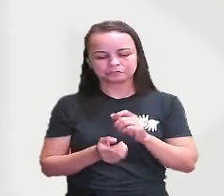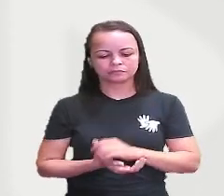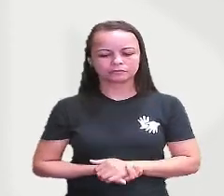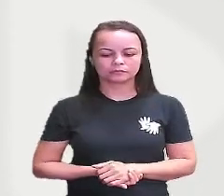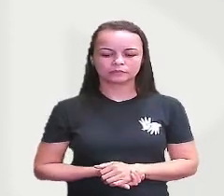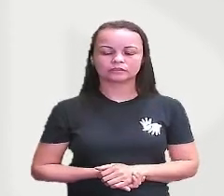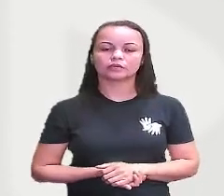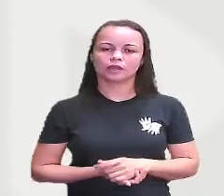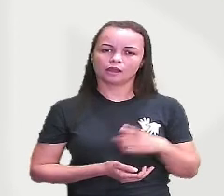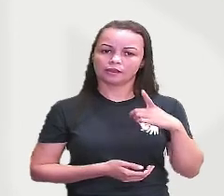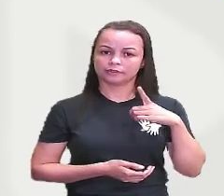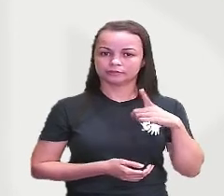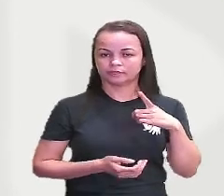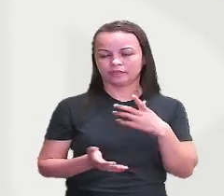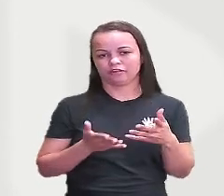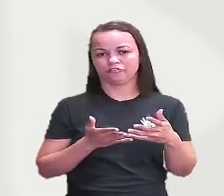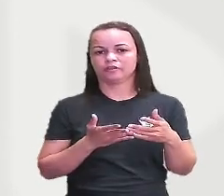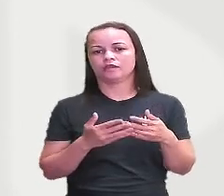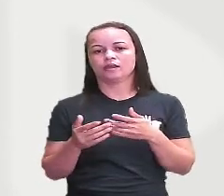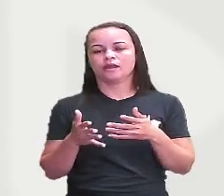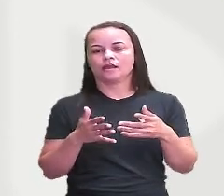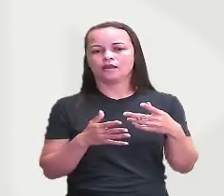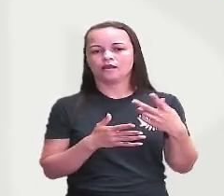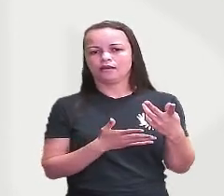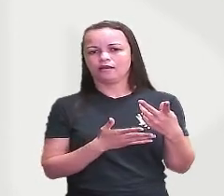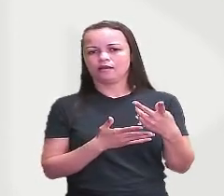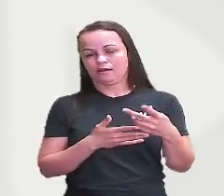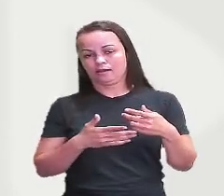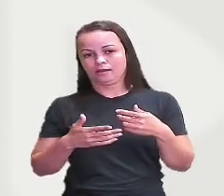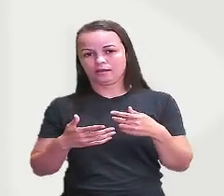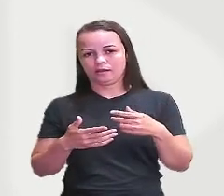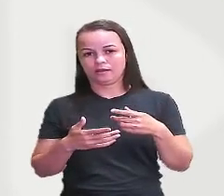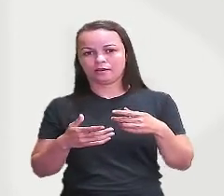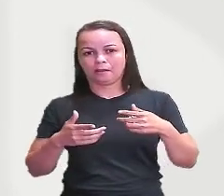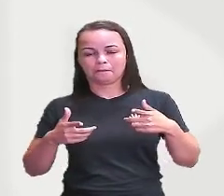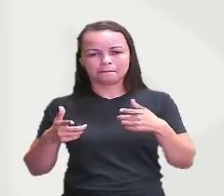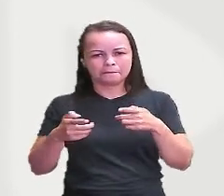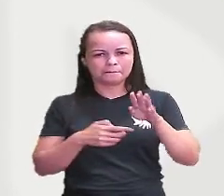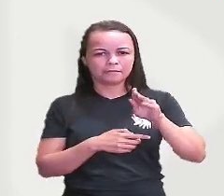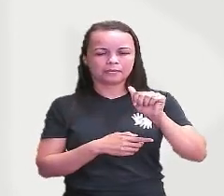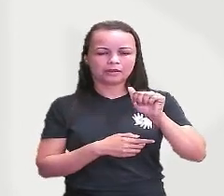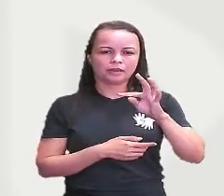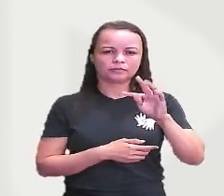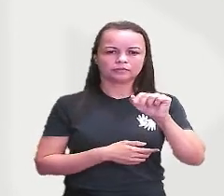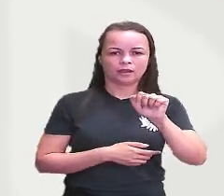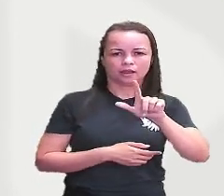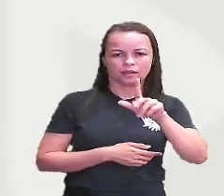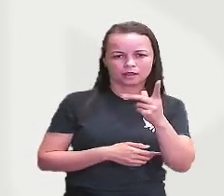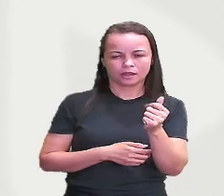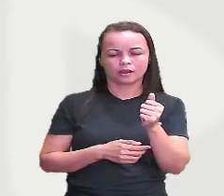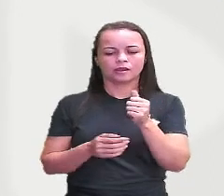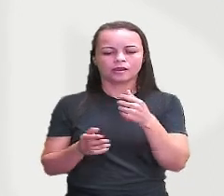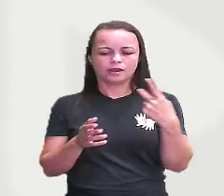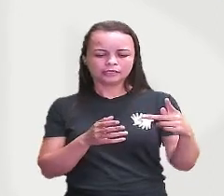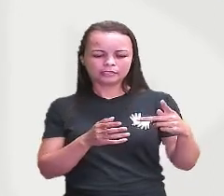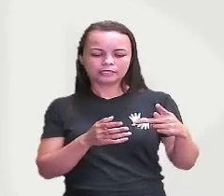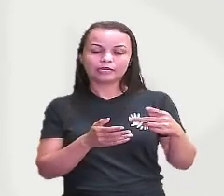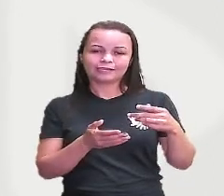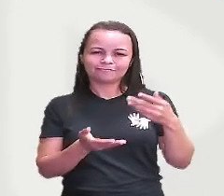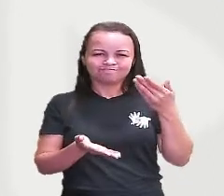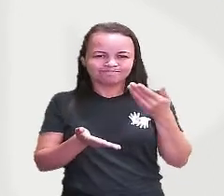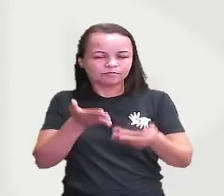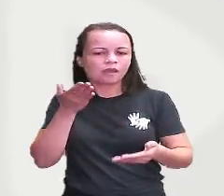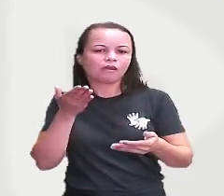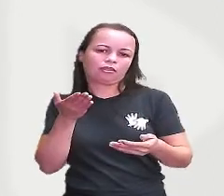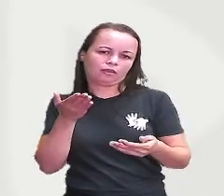batalha de Waterloo e nessa batalha ele é derrotado e ao ser